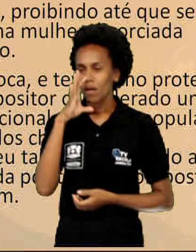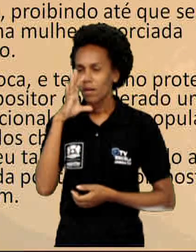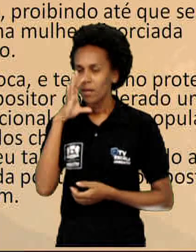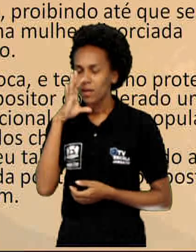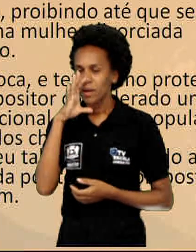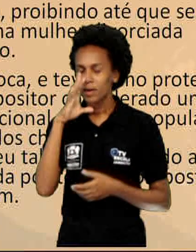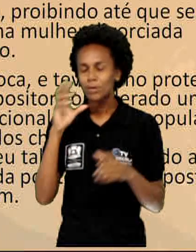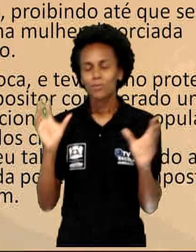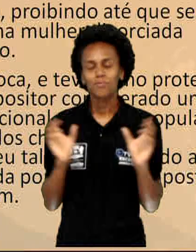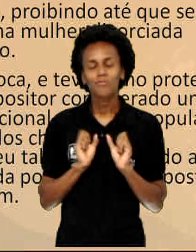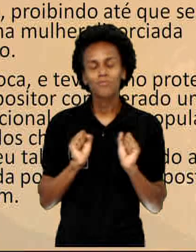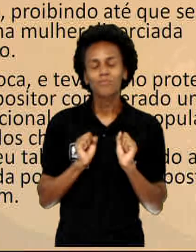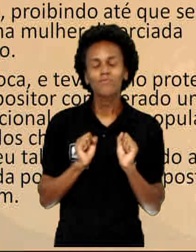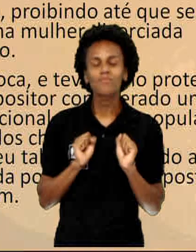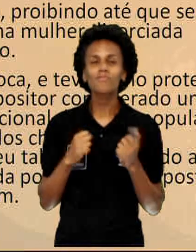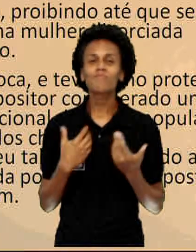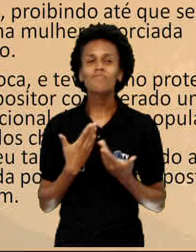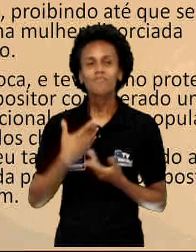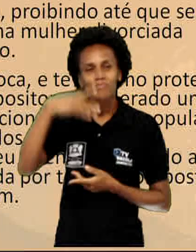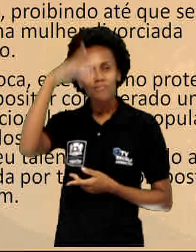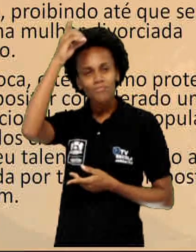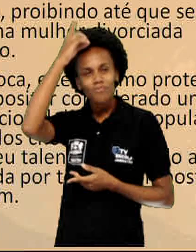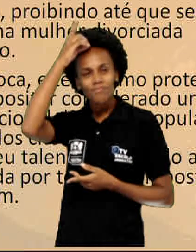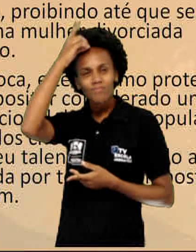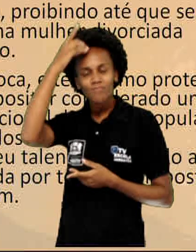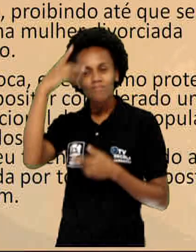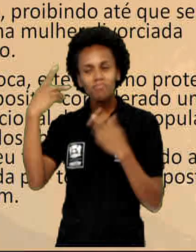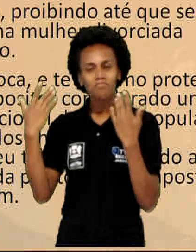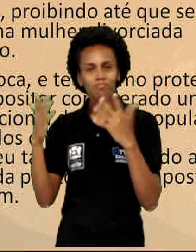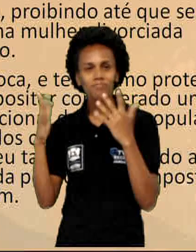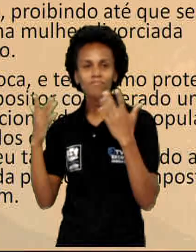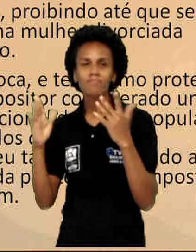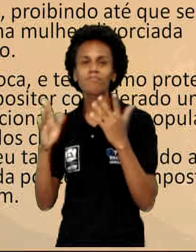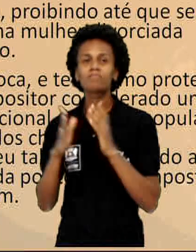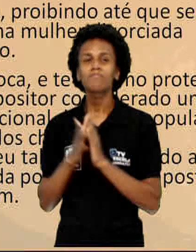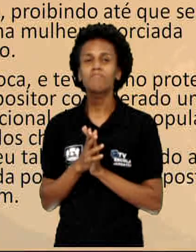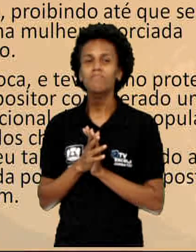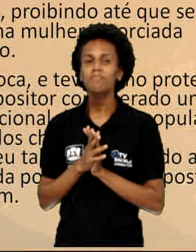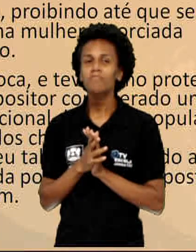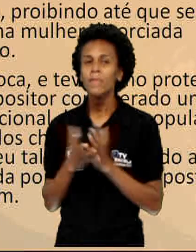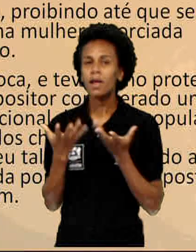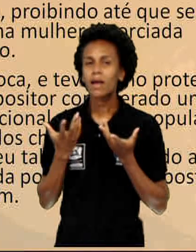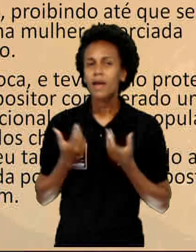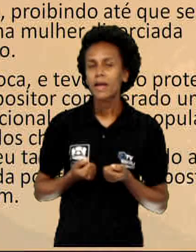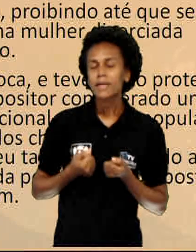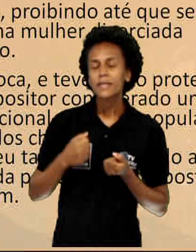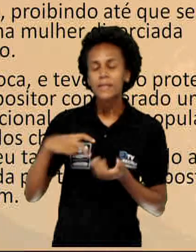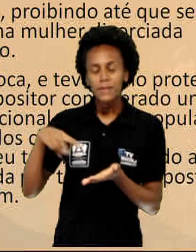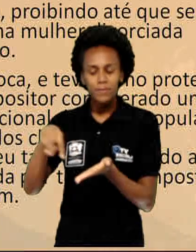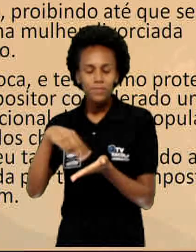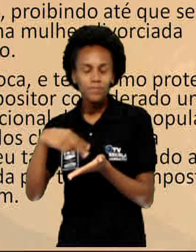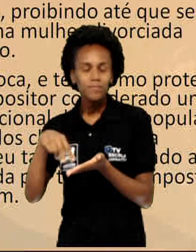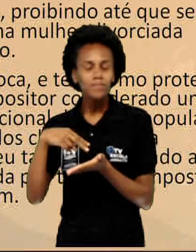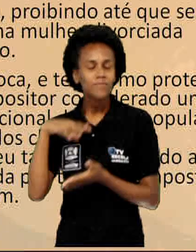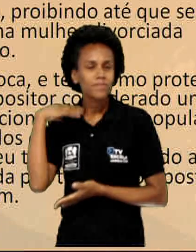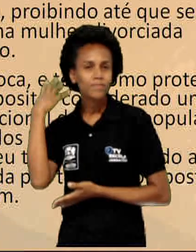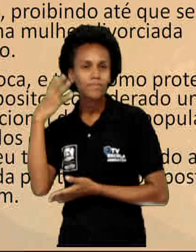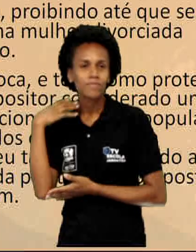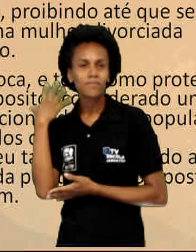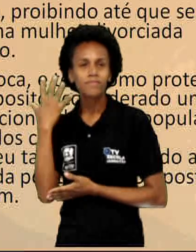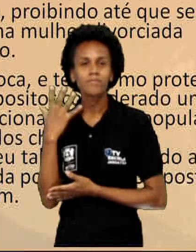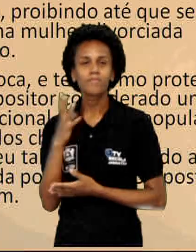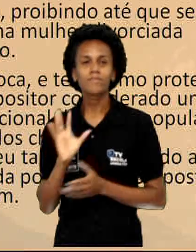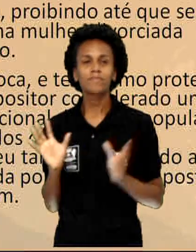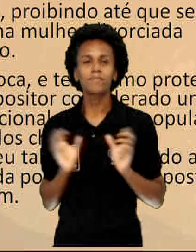talento, chegando a receber de presente uma polca querida por todos, composta por Joaquim Calado